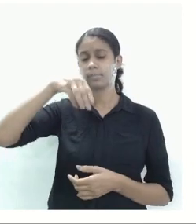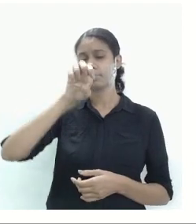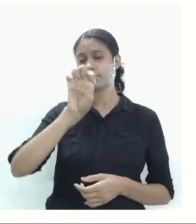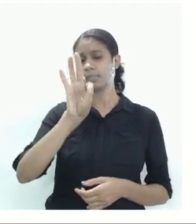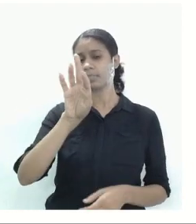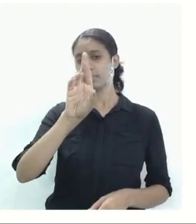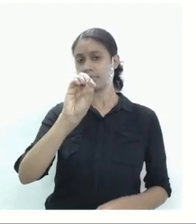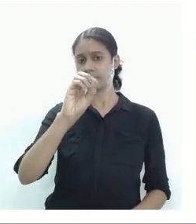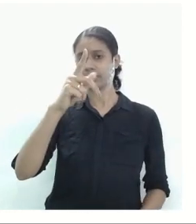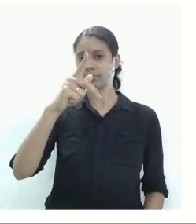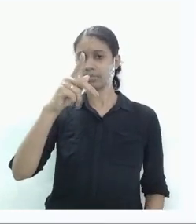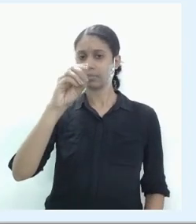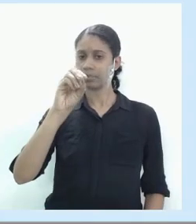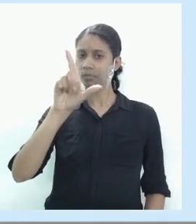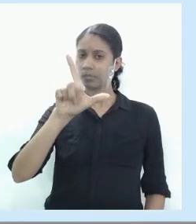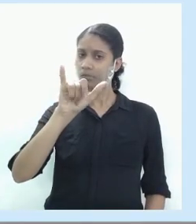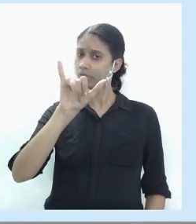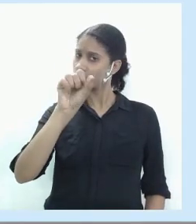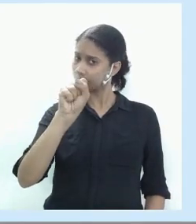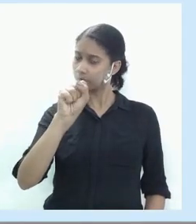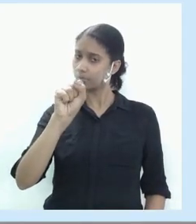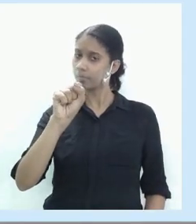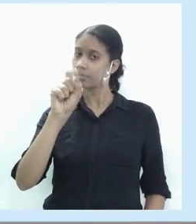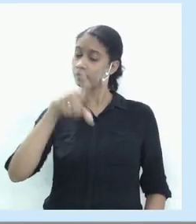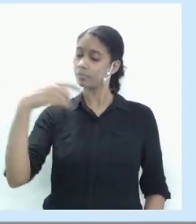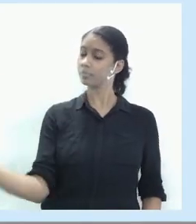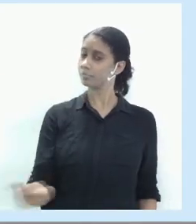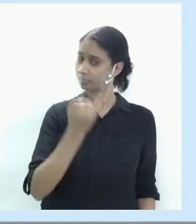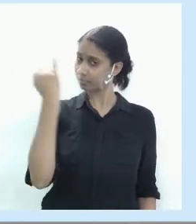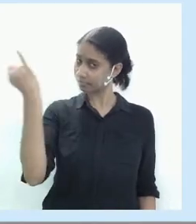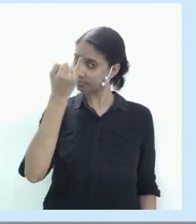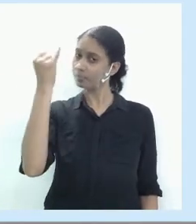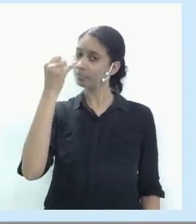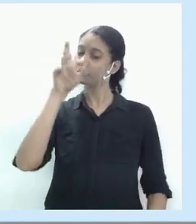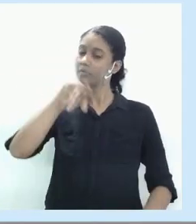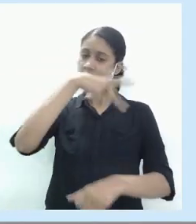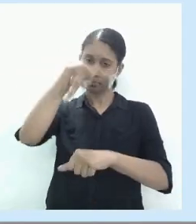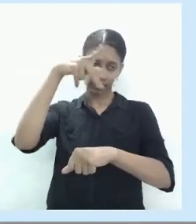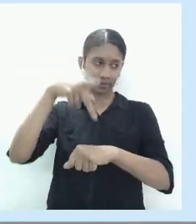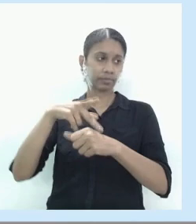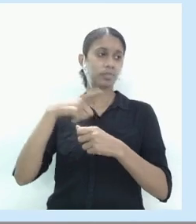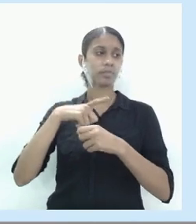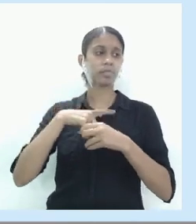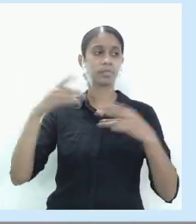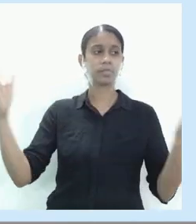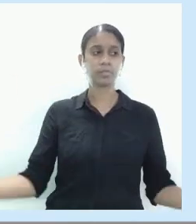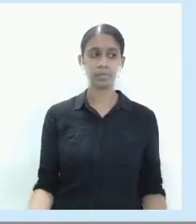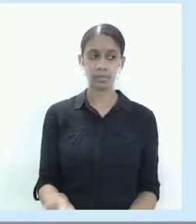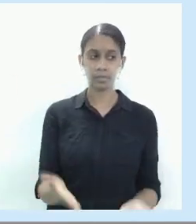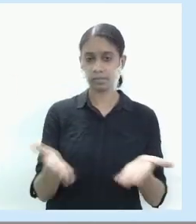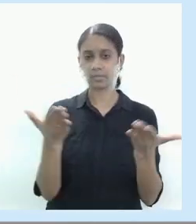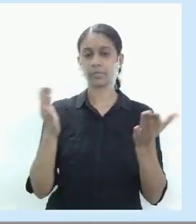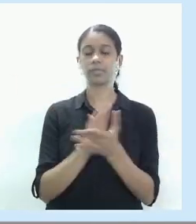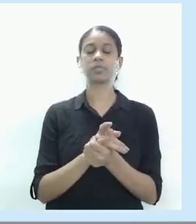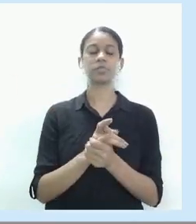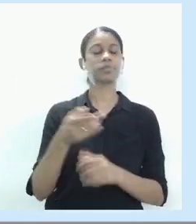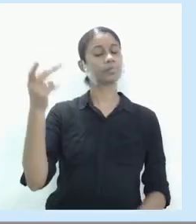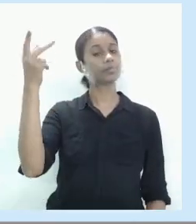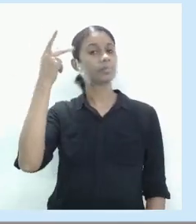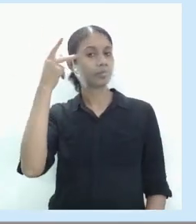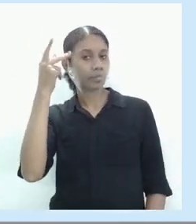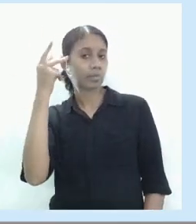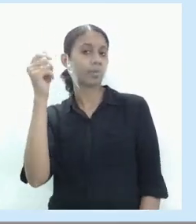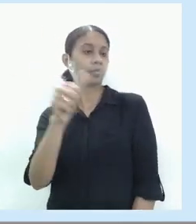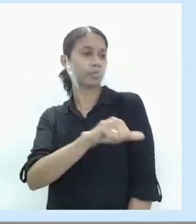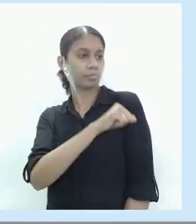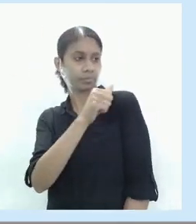nacionais com relevância nacional que elas têm uma influência nacional São Paulo Rio de Janeiro